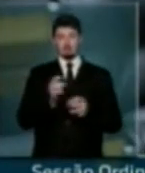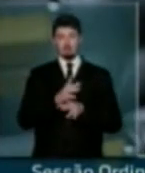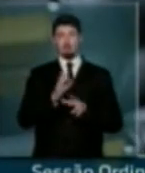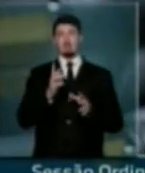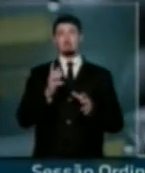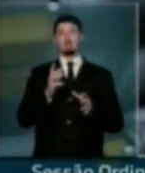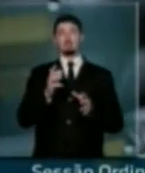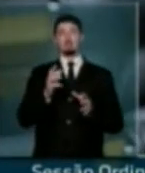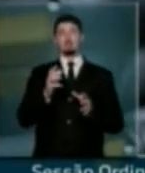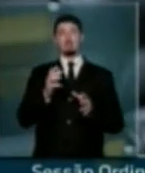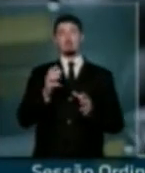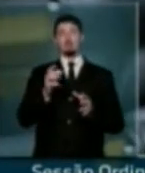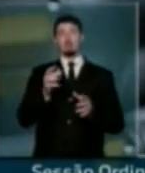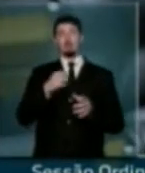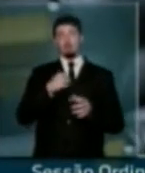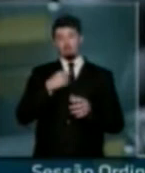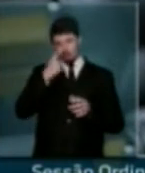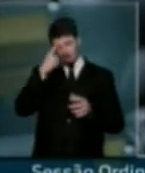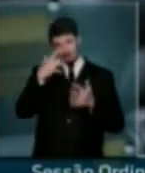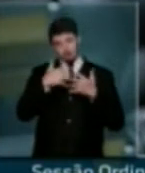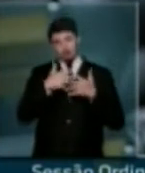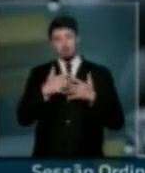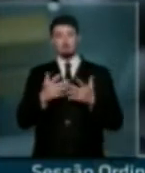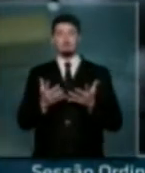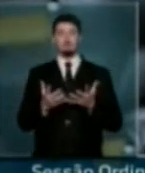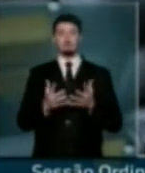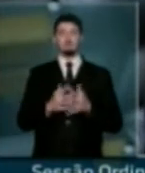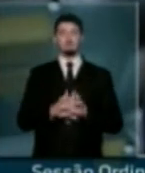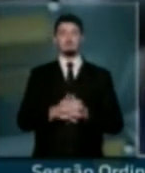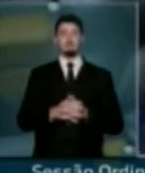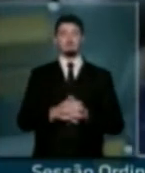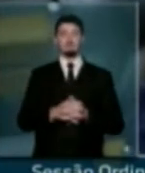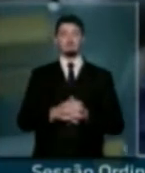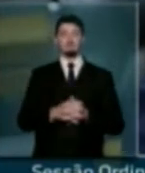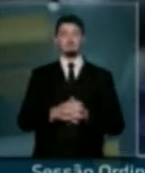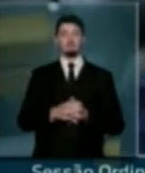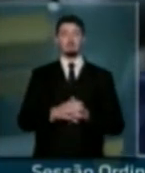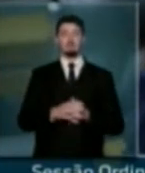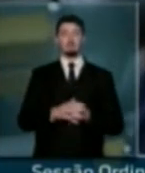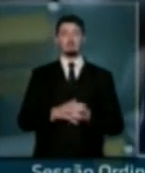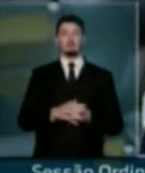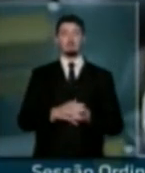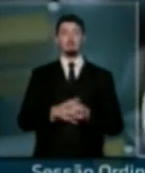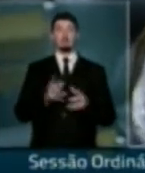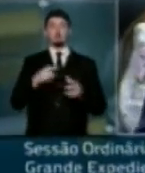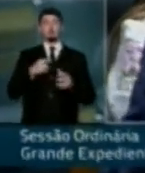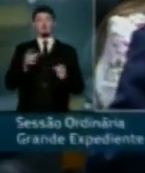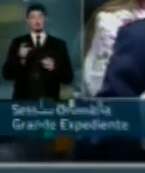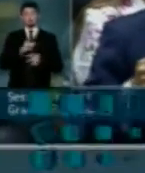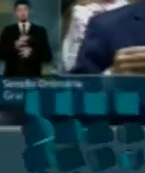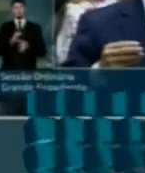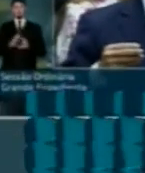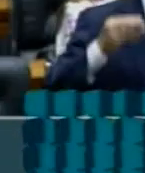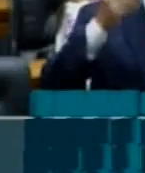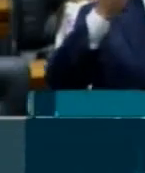concluir o meu raciocínio, eu concluiria. E